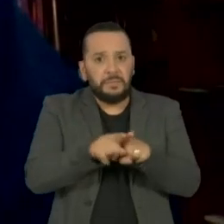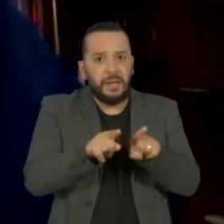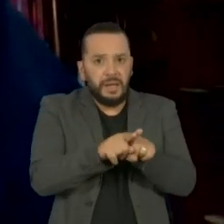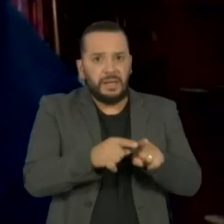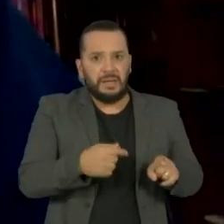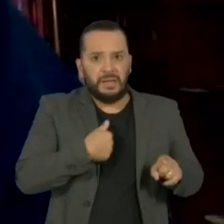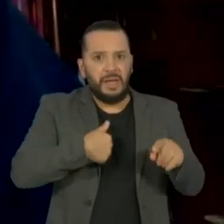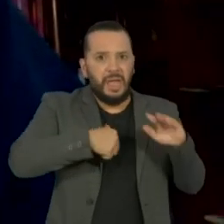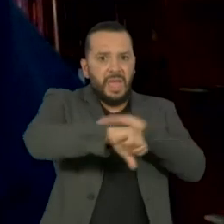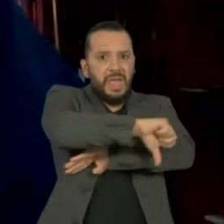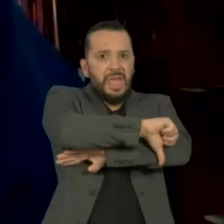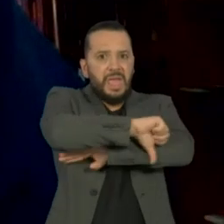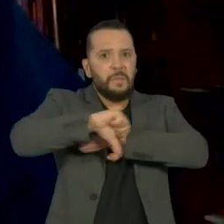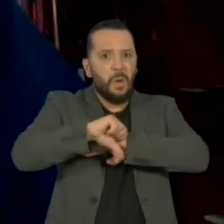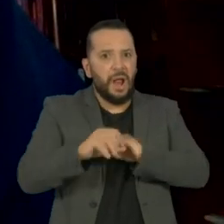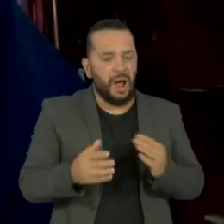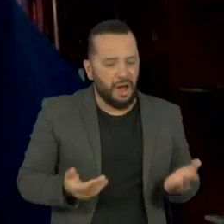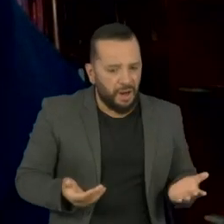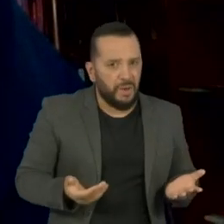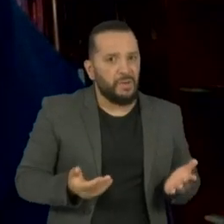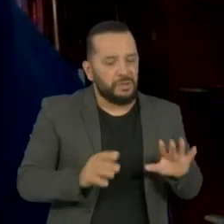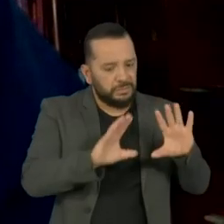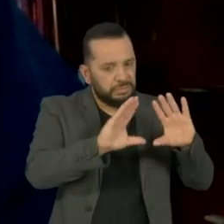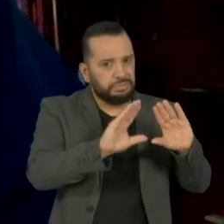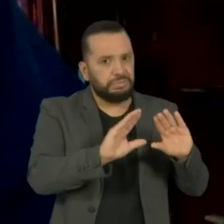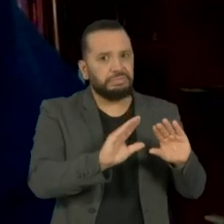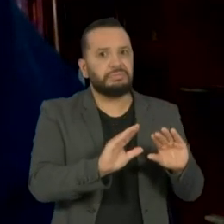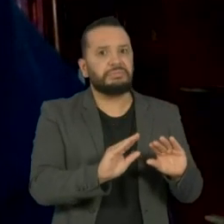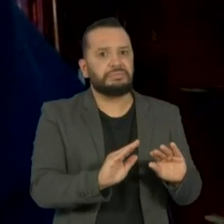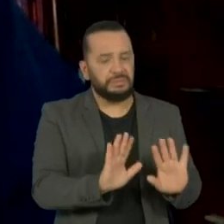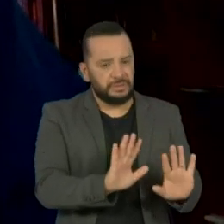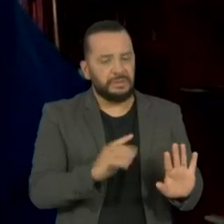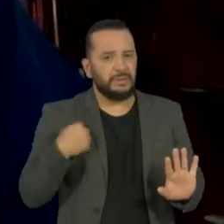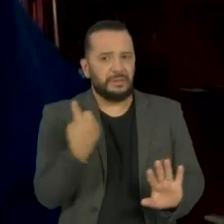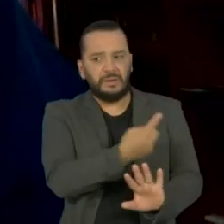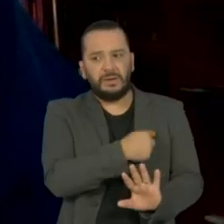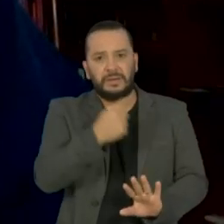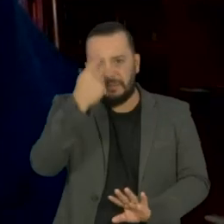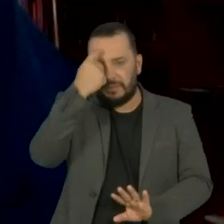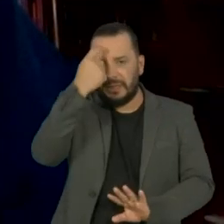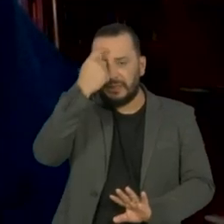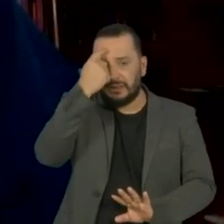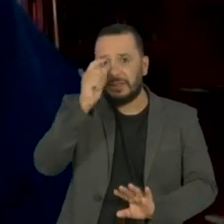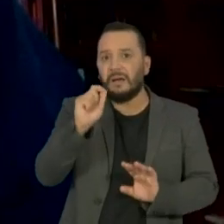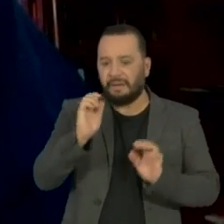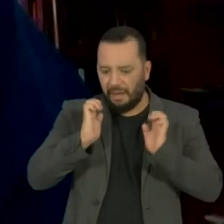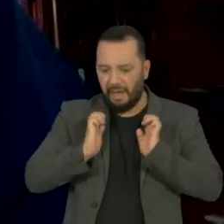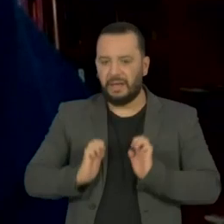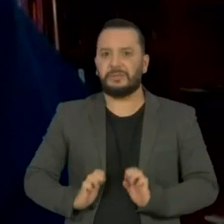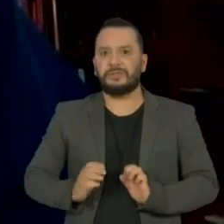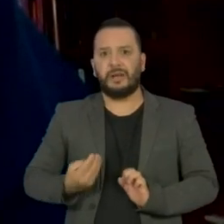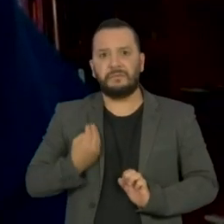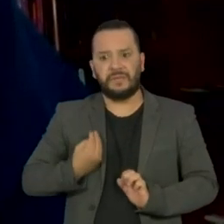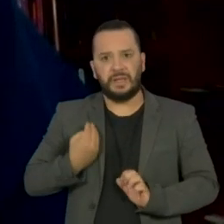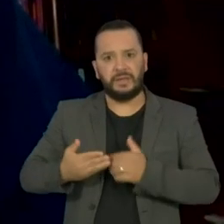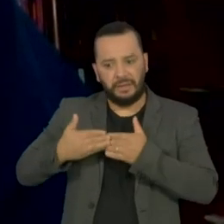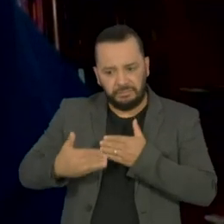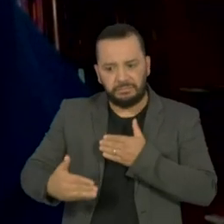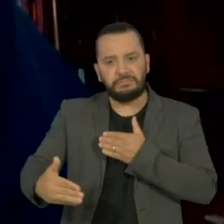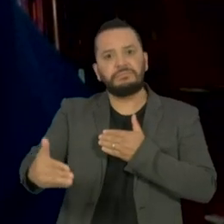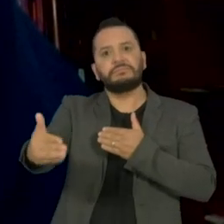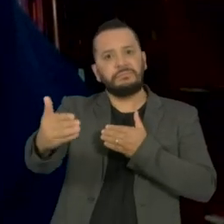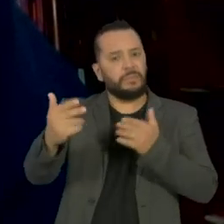desnecessariamente, para que a gente possa pensar uma ética da vida comum. Uma